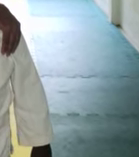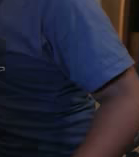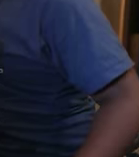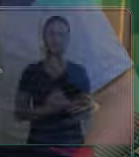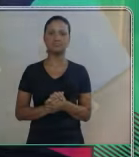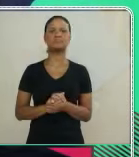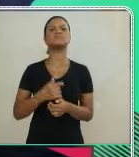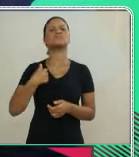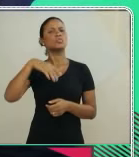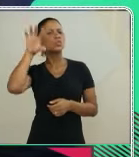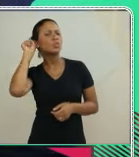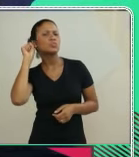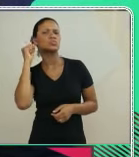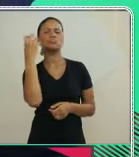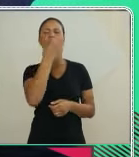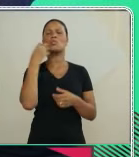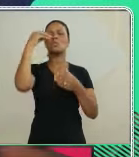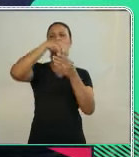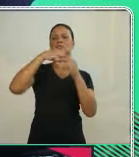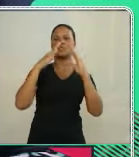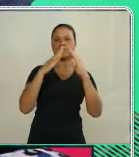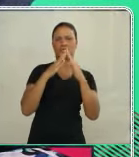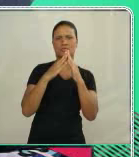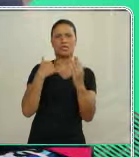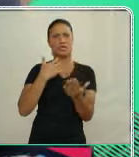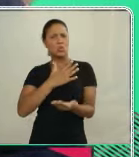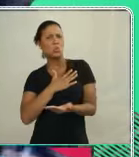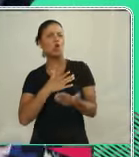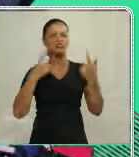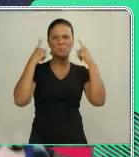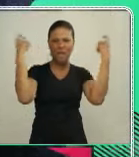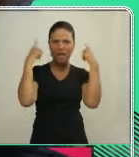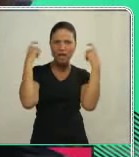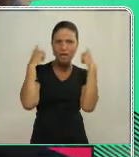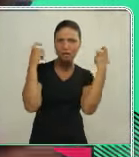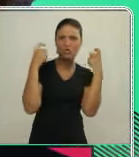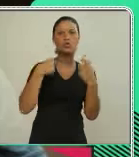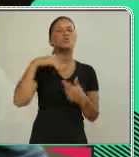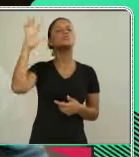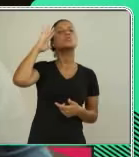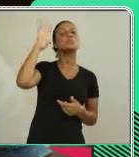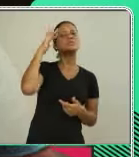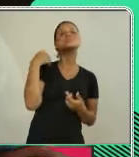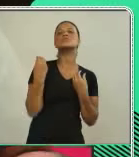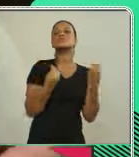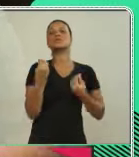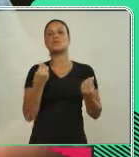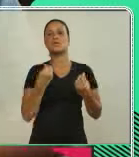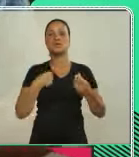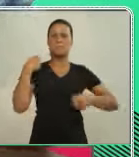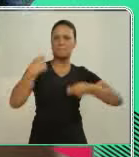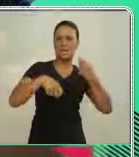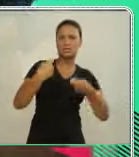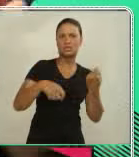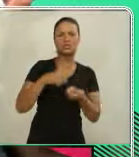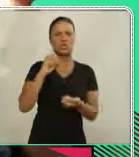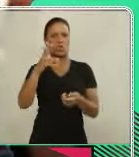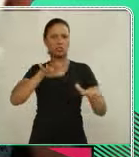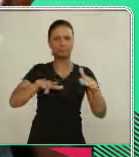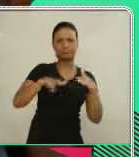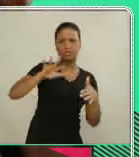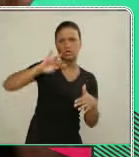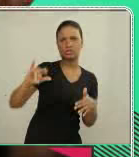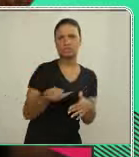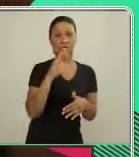foto? Eu ouço música em casa. Gosto de fazer muito barulho. Estou pensando em ser ou baterista ou ser